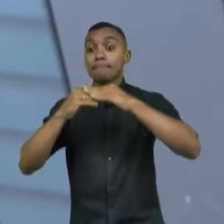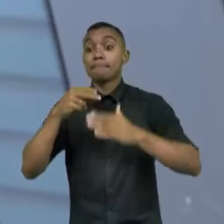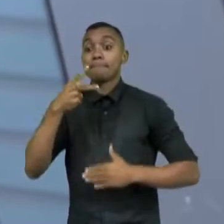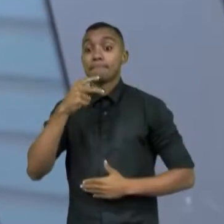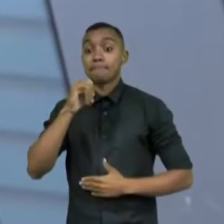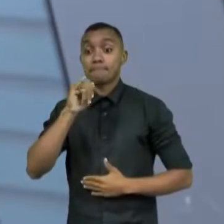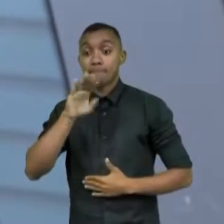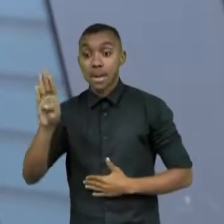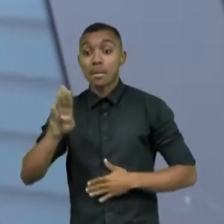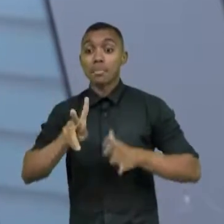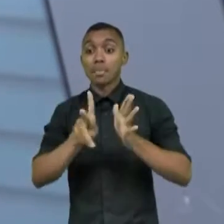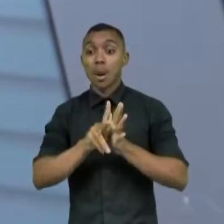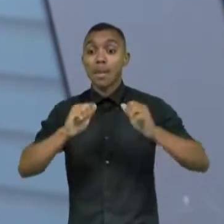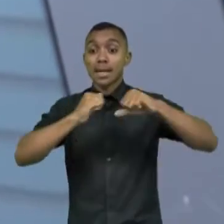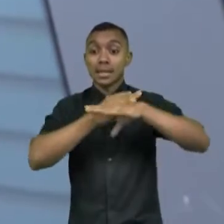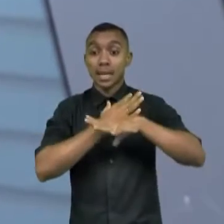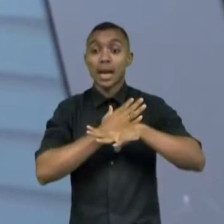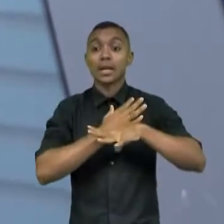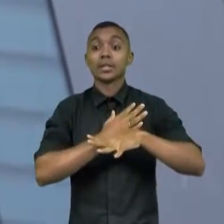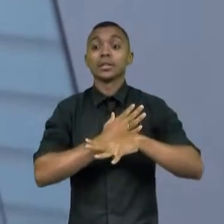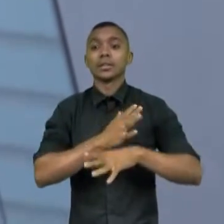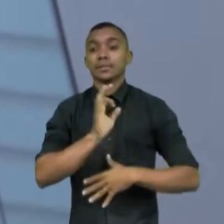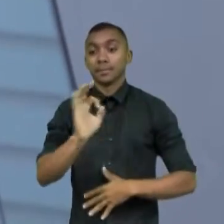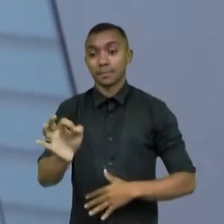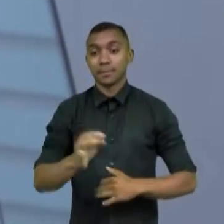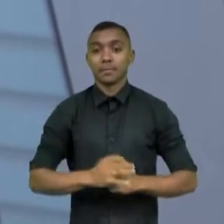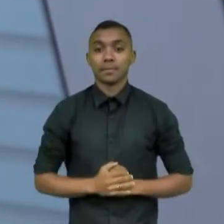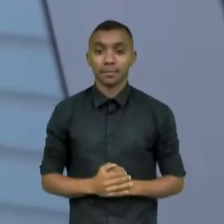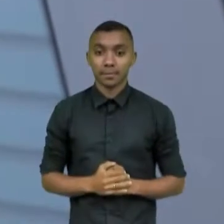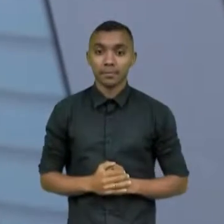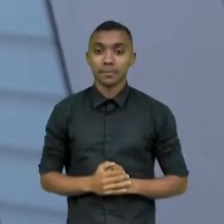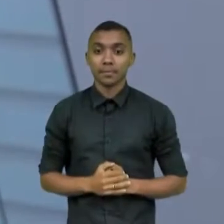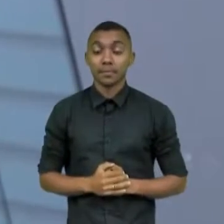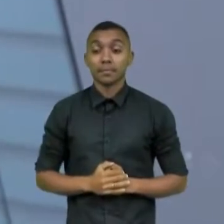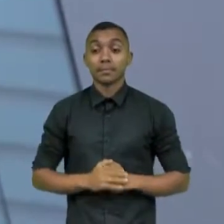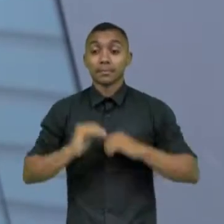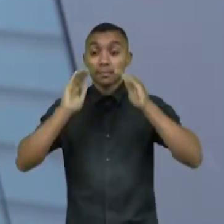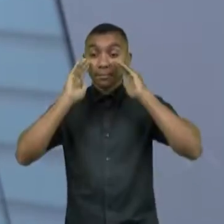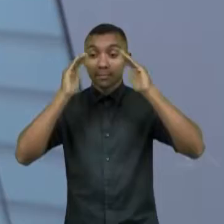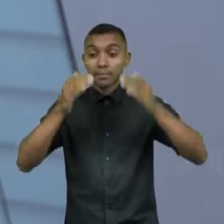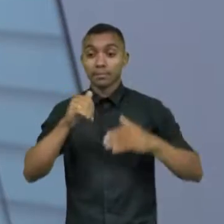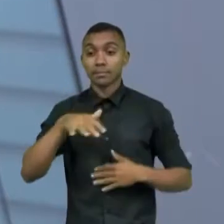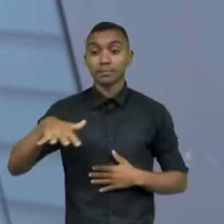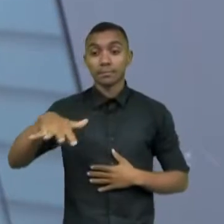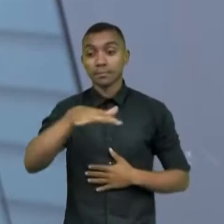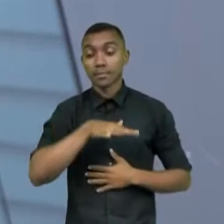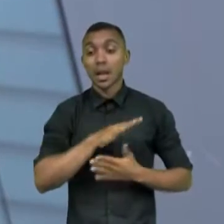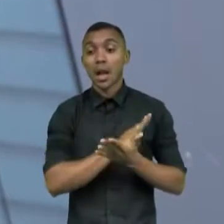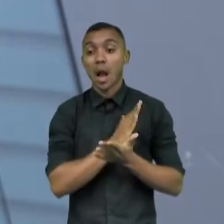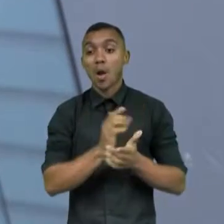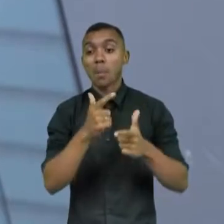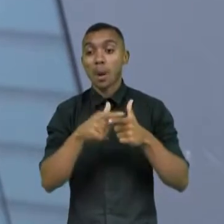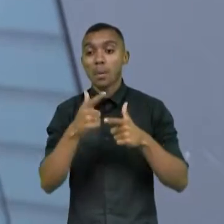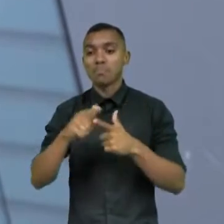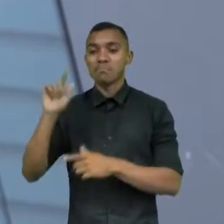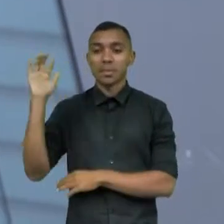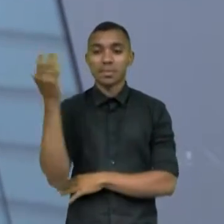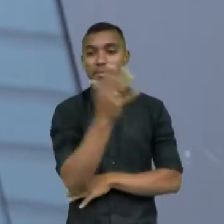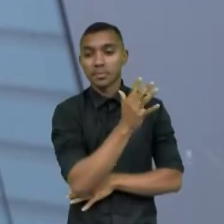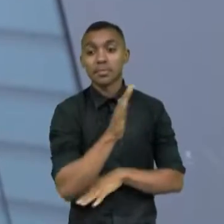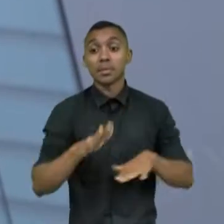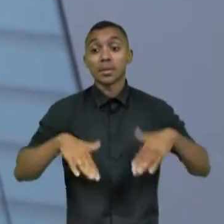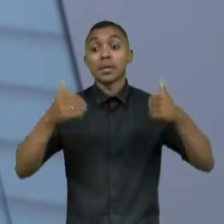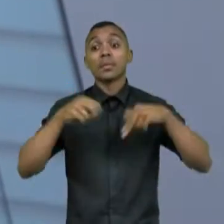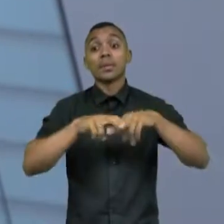cidades, com produtos e serviços voltados para a solução de problemas socioambientais. Ou seja, é muito